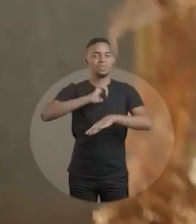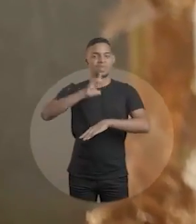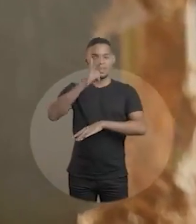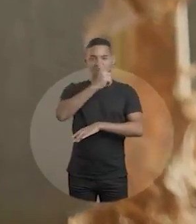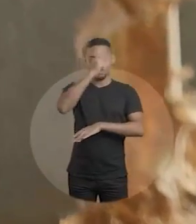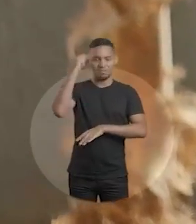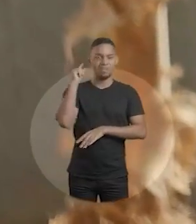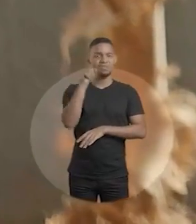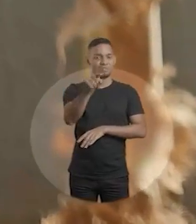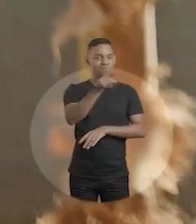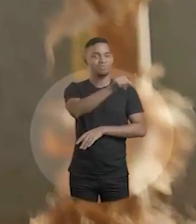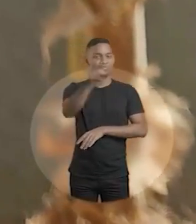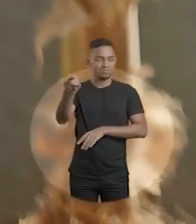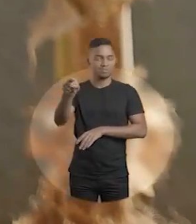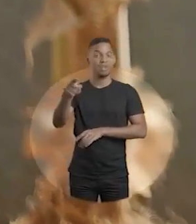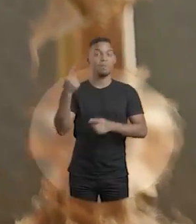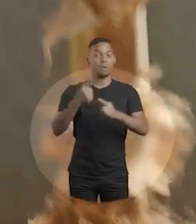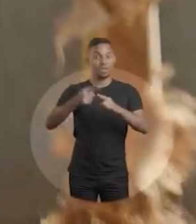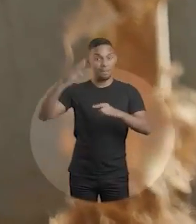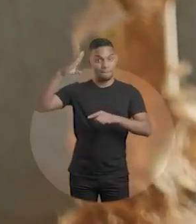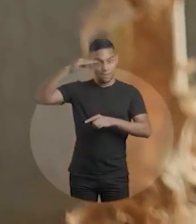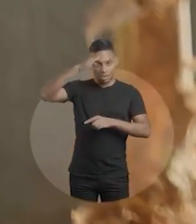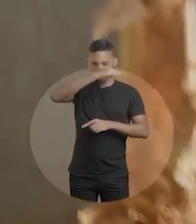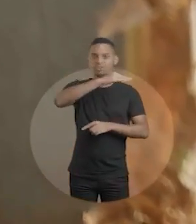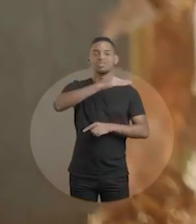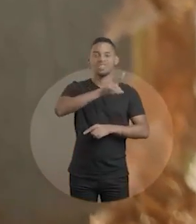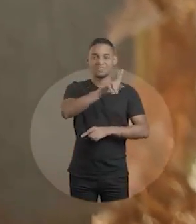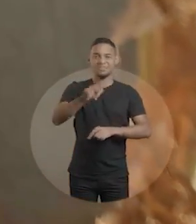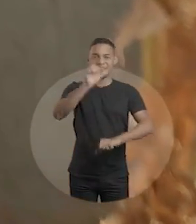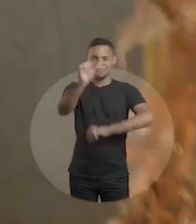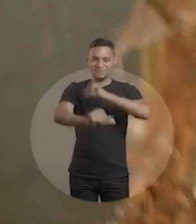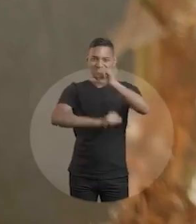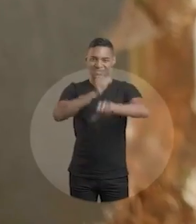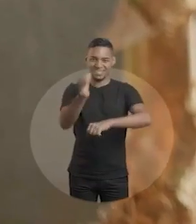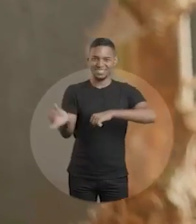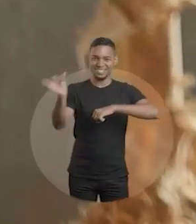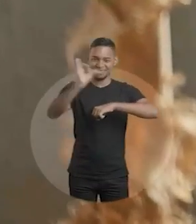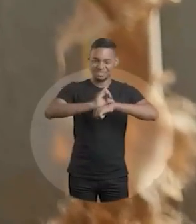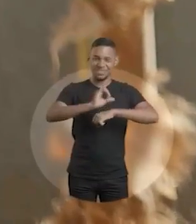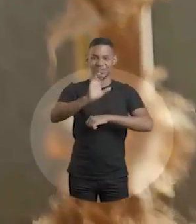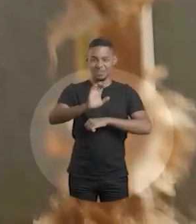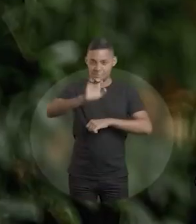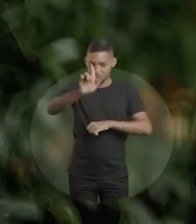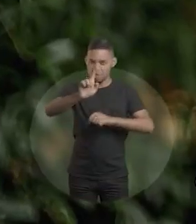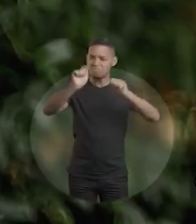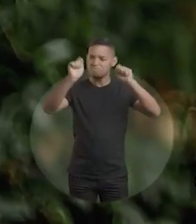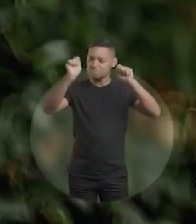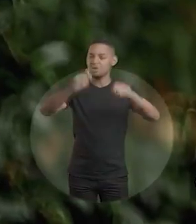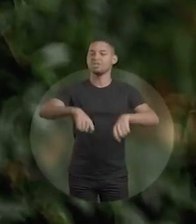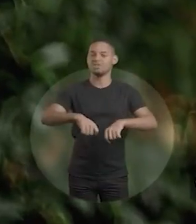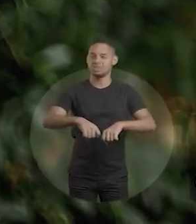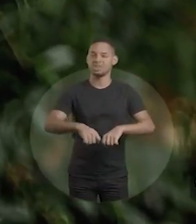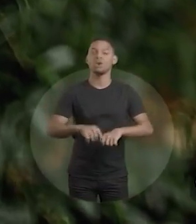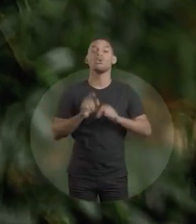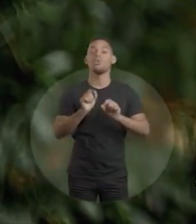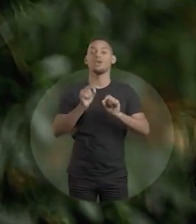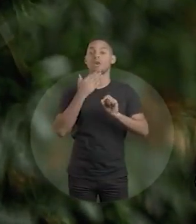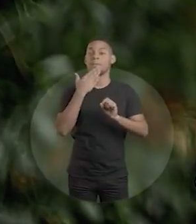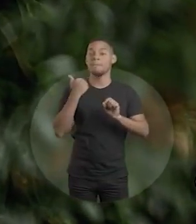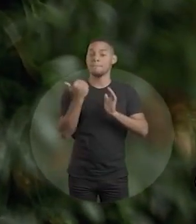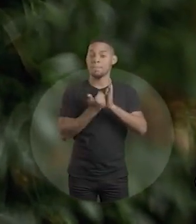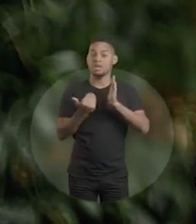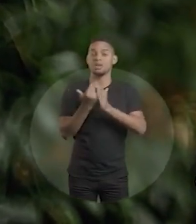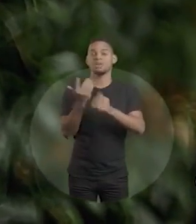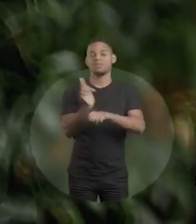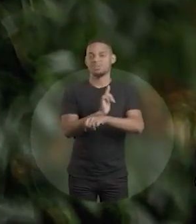ter um prefeito que vocês terão. Porque o Beto Pereira, ele vai transformar a nossa capital. Campo Grande pode esperar só